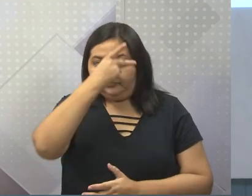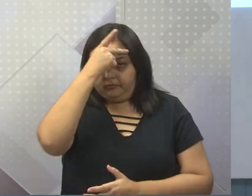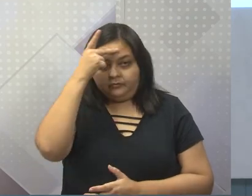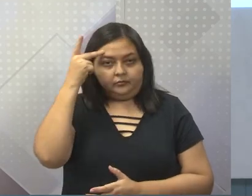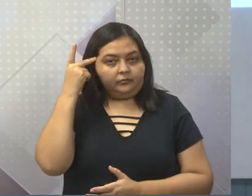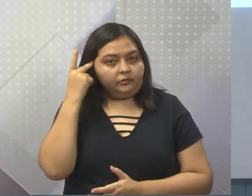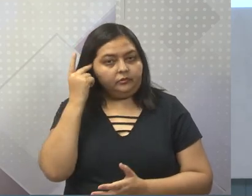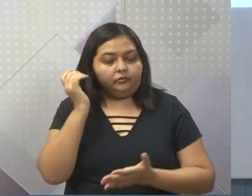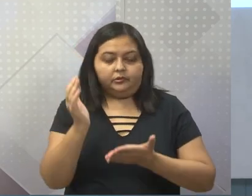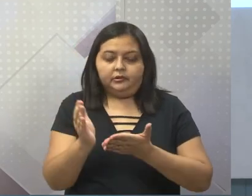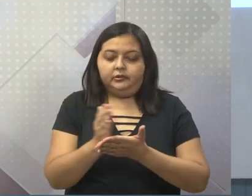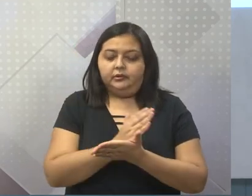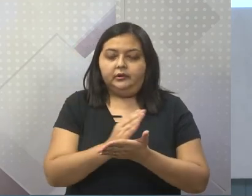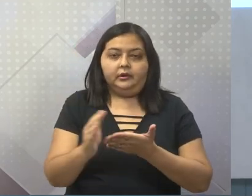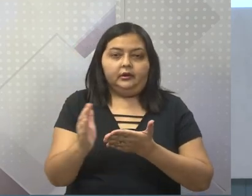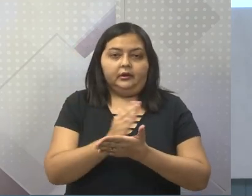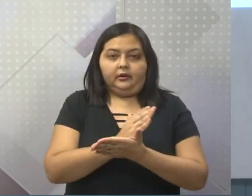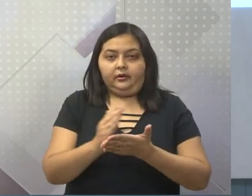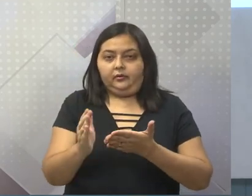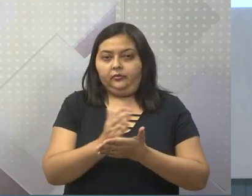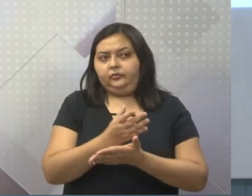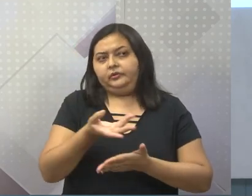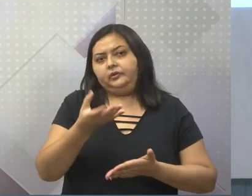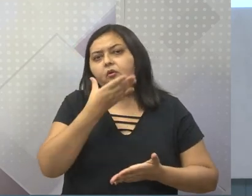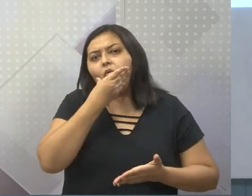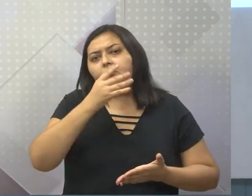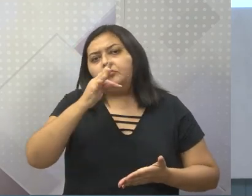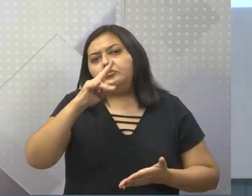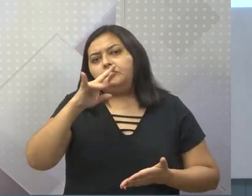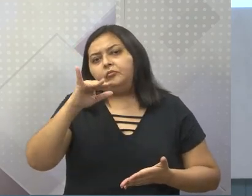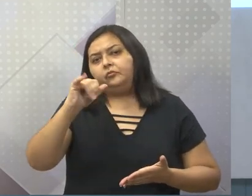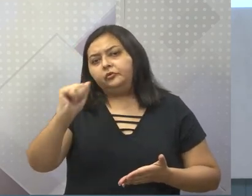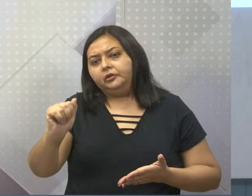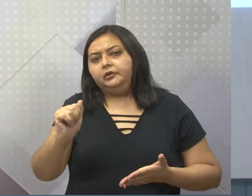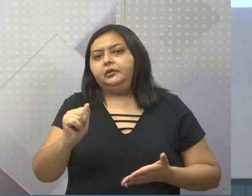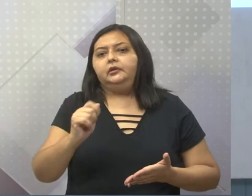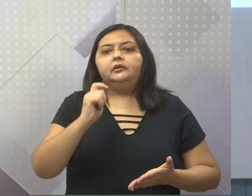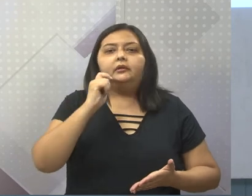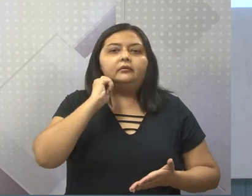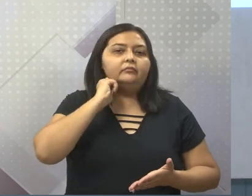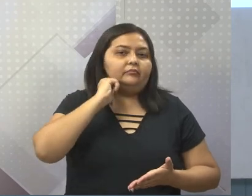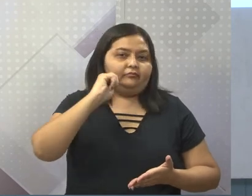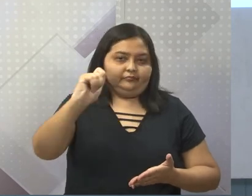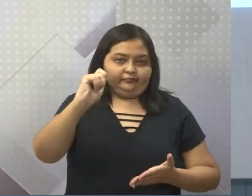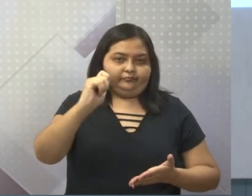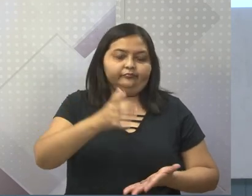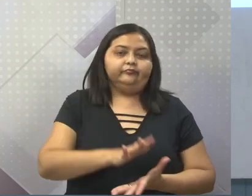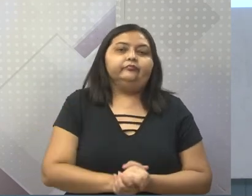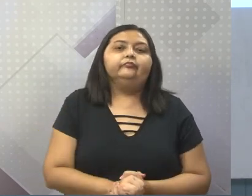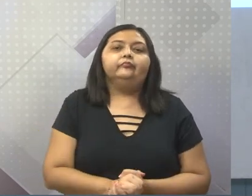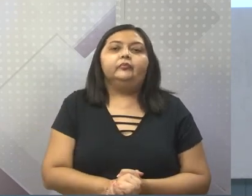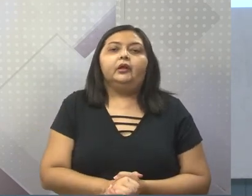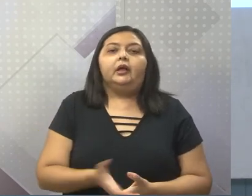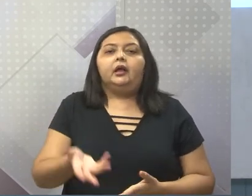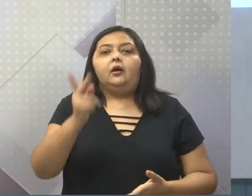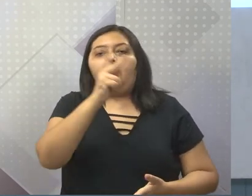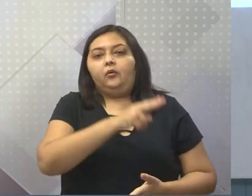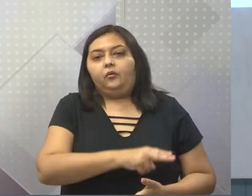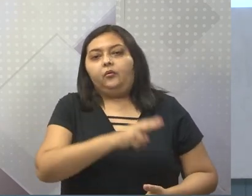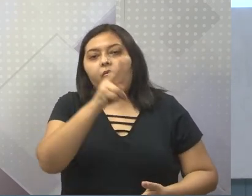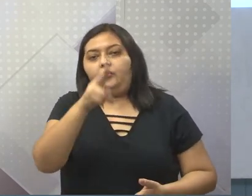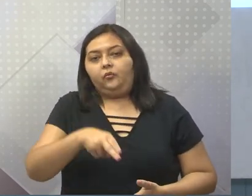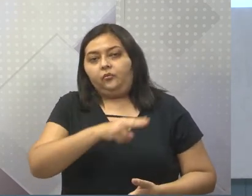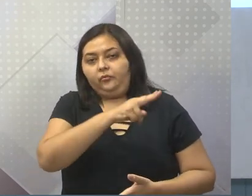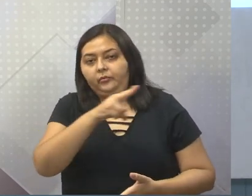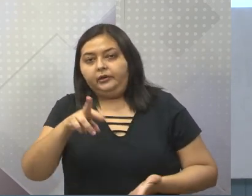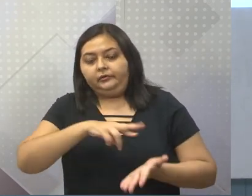fizeram parte, como eu falei pra vocês, o camarada lá, Tiradentes, o padre, vários revolucionários, né? Mas o desfecho total dessa inconfidência,